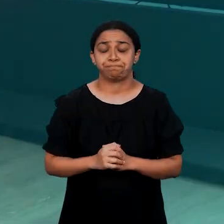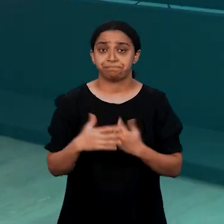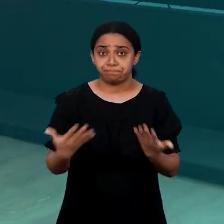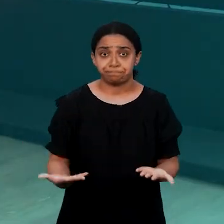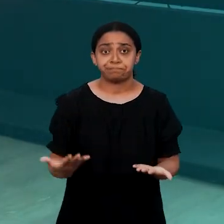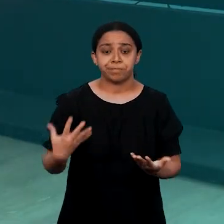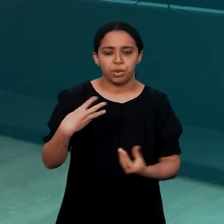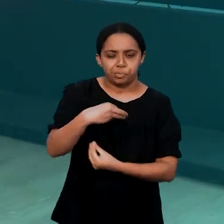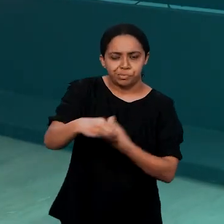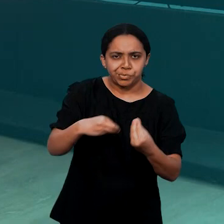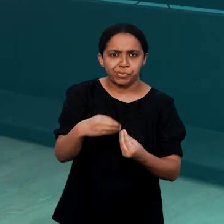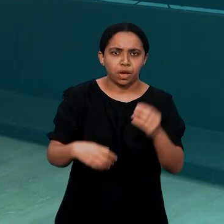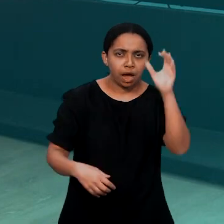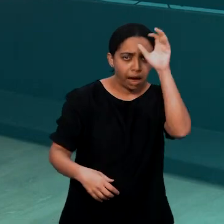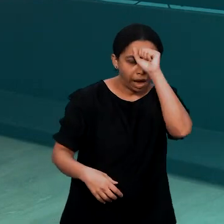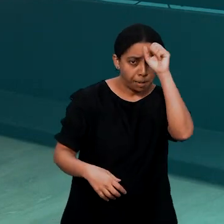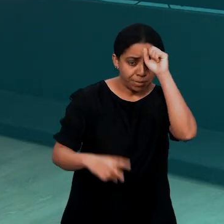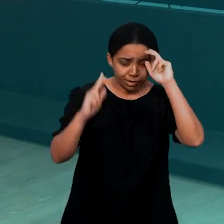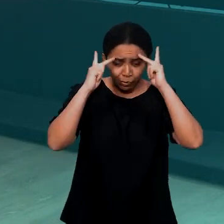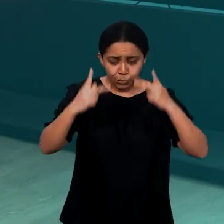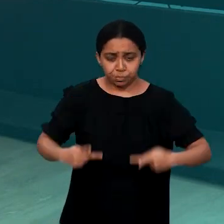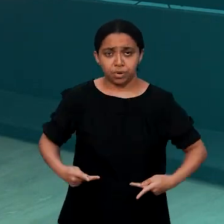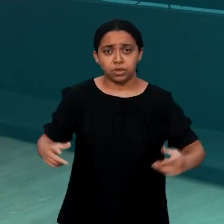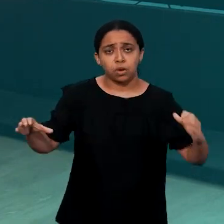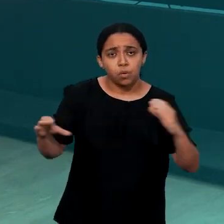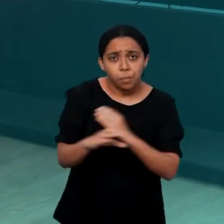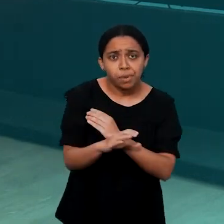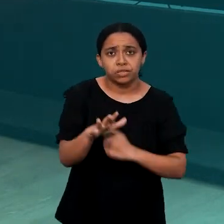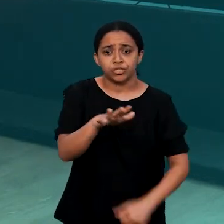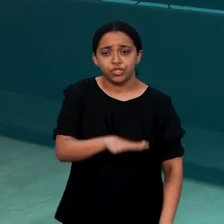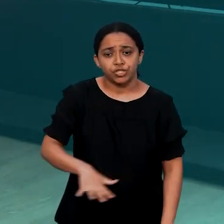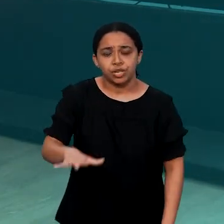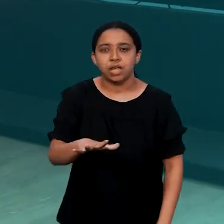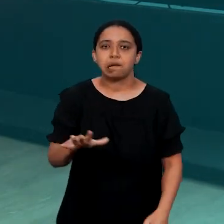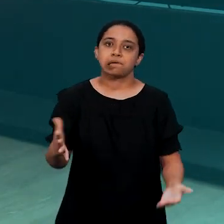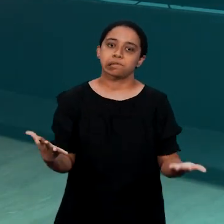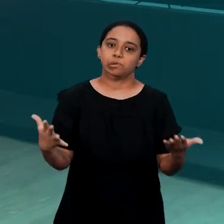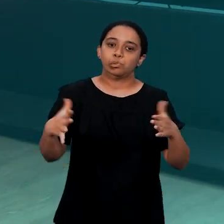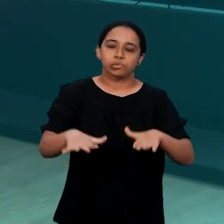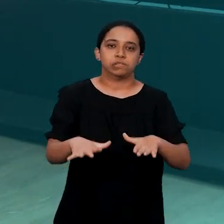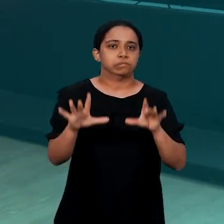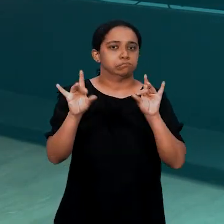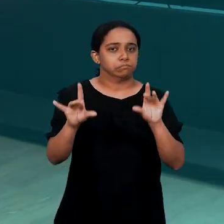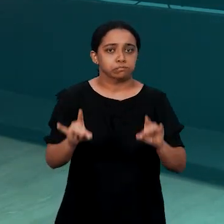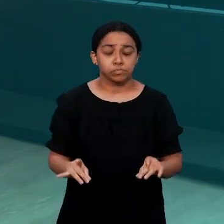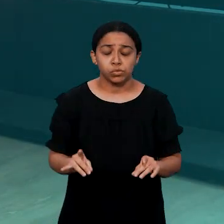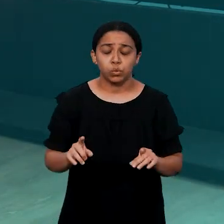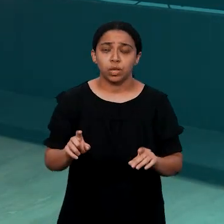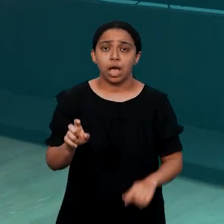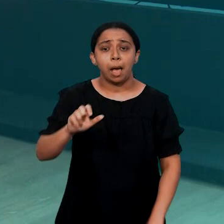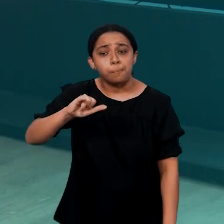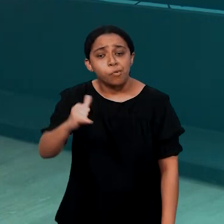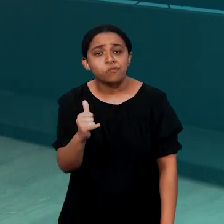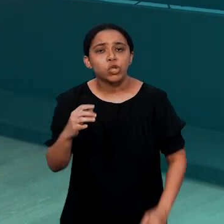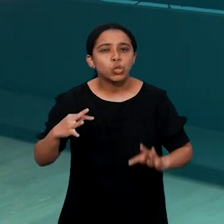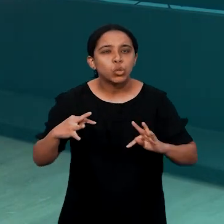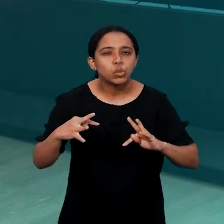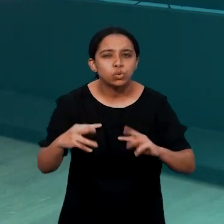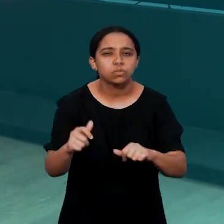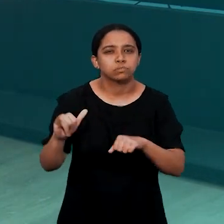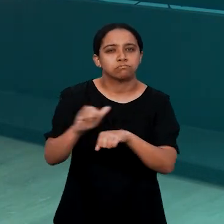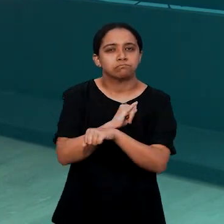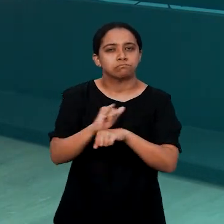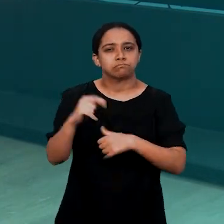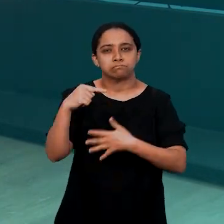uma mistura de aprendizagem humana, total, abrangente e inclusiva, usando